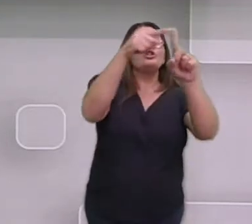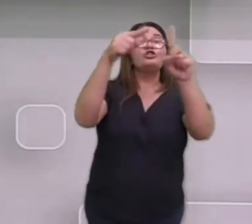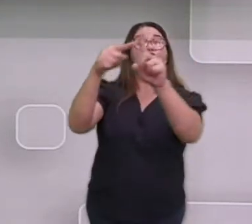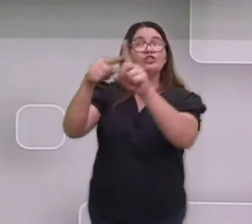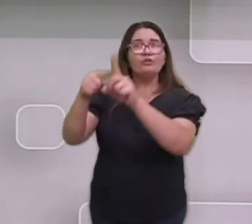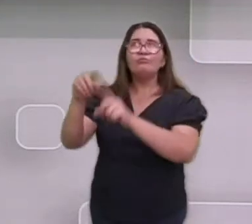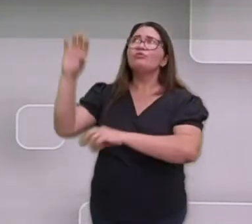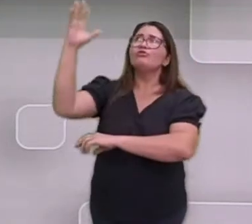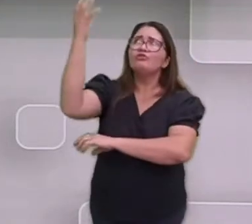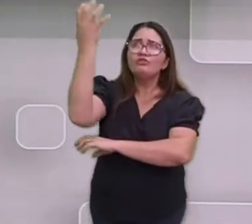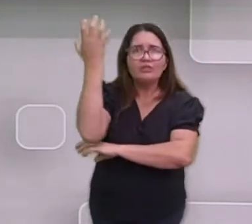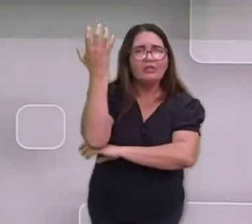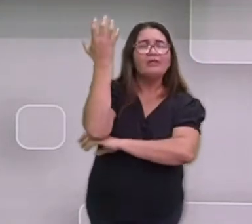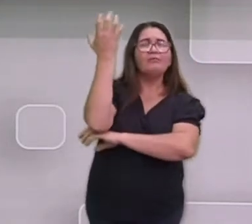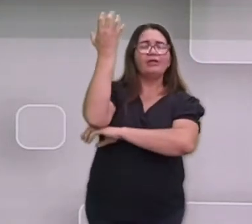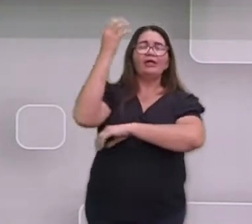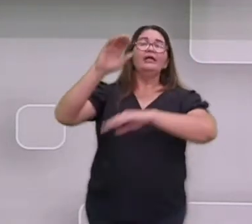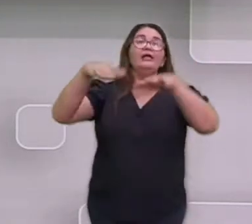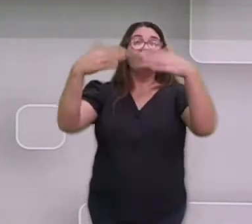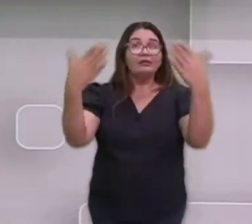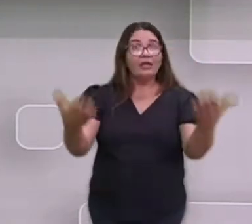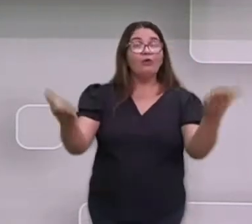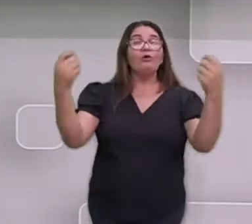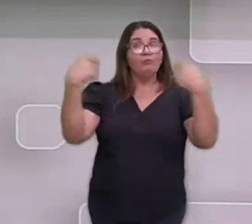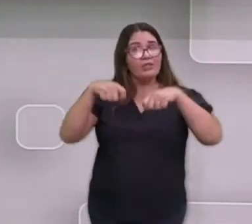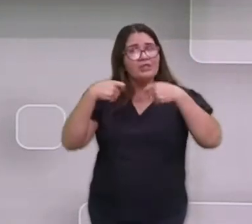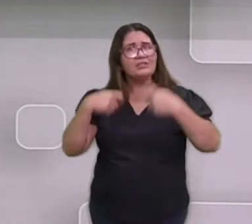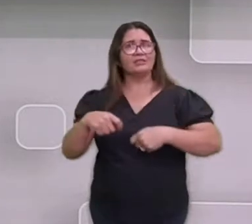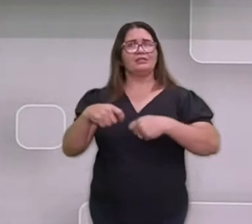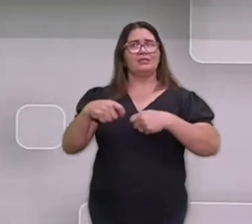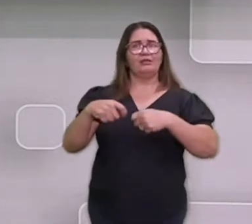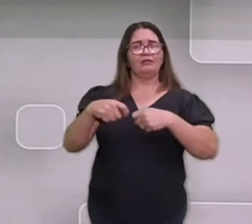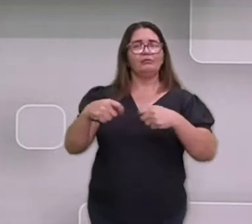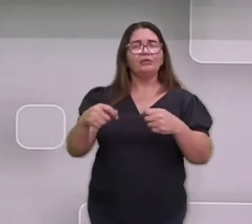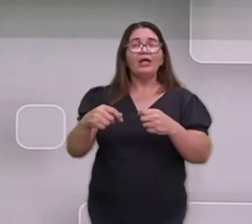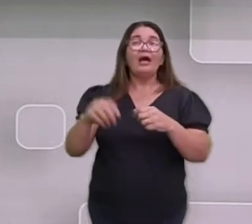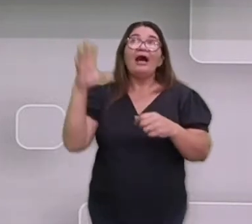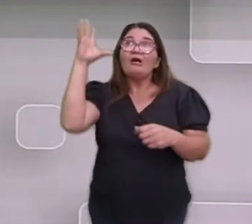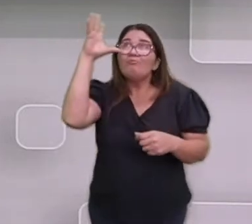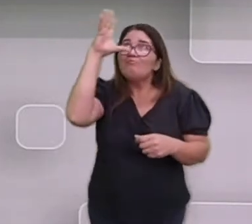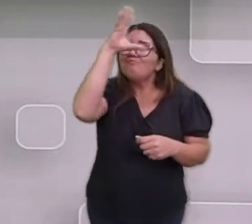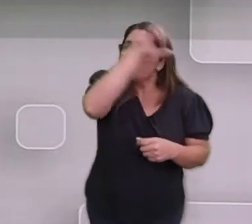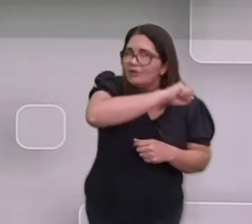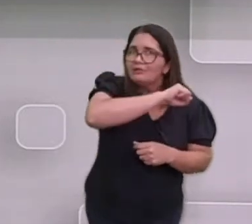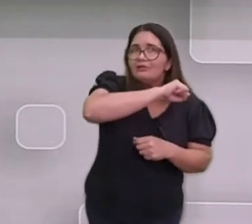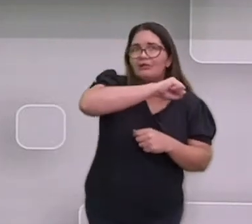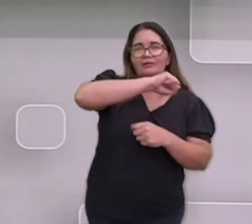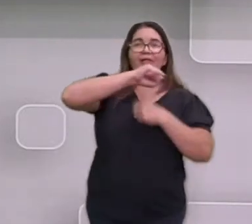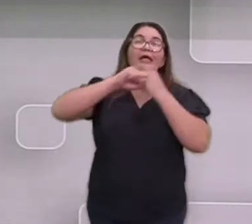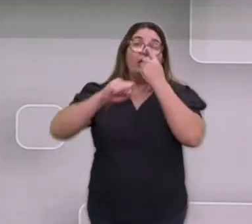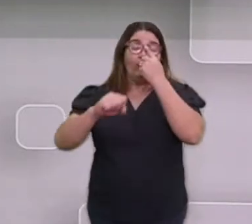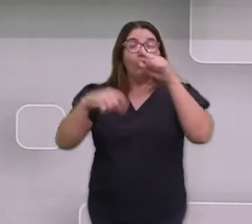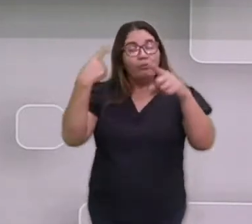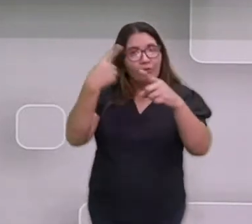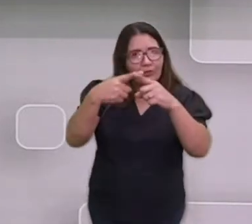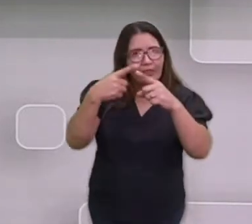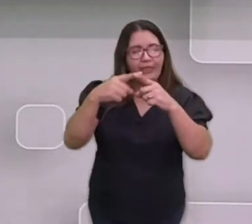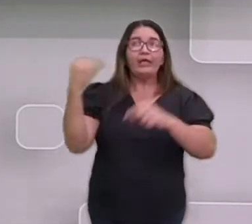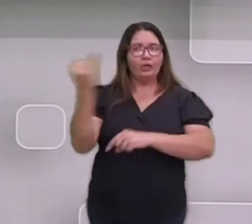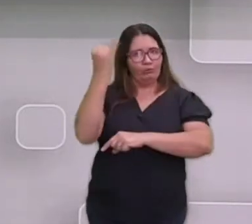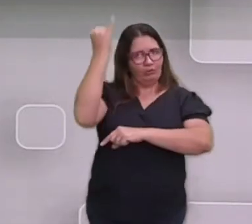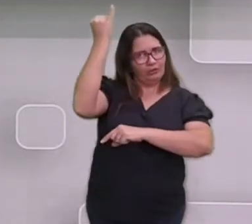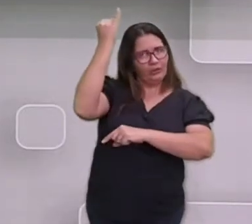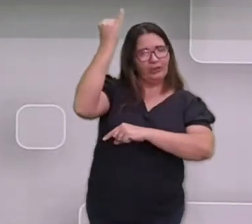nessa aula, se você não conseguir saber todas as diferenças do clima, não tem problema. Durante todo o